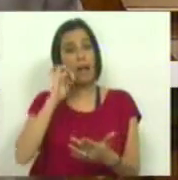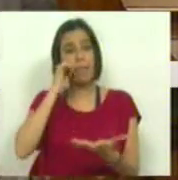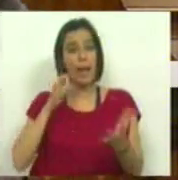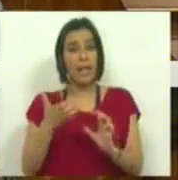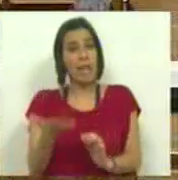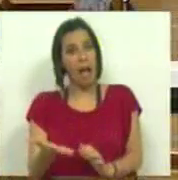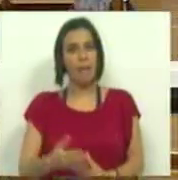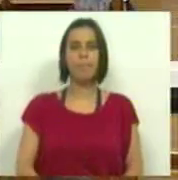crise. Disse.